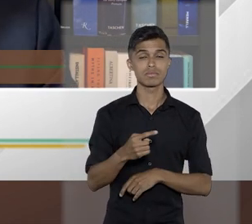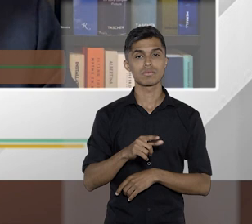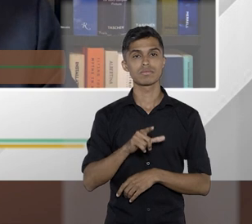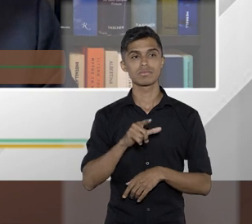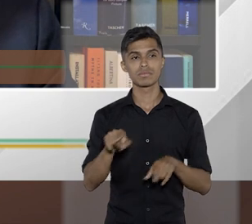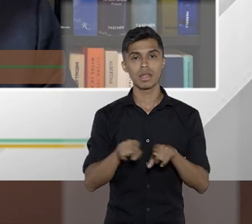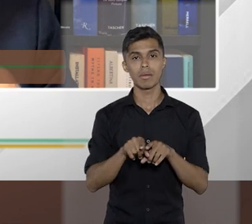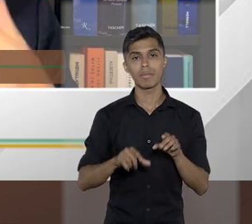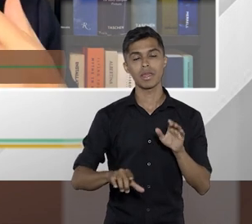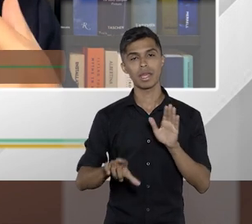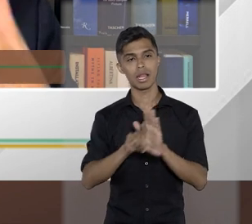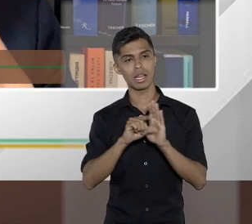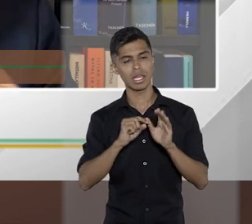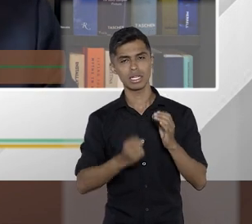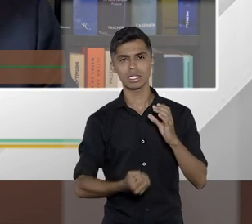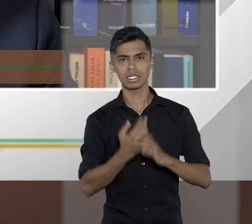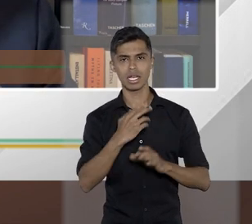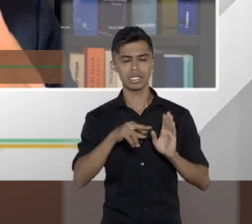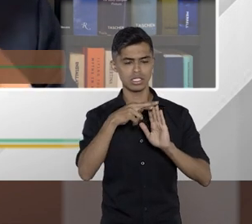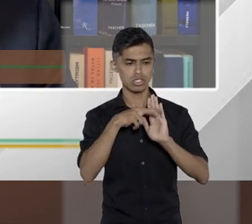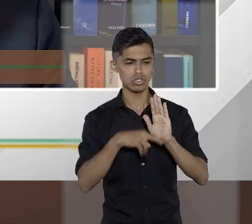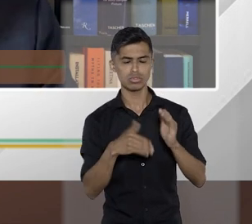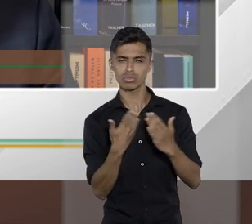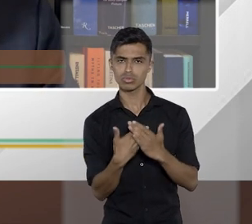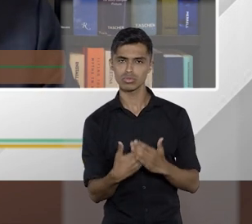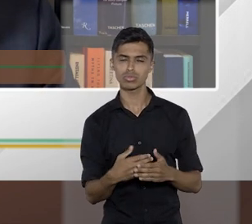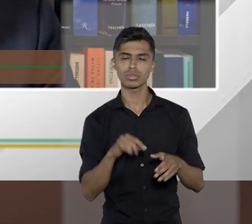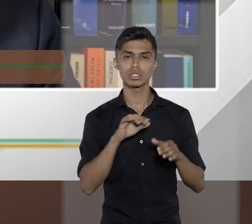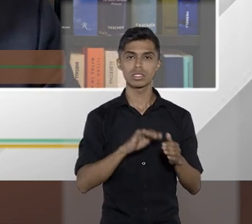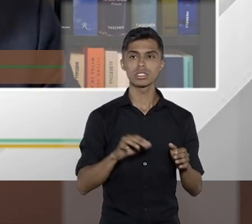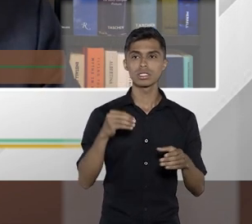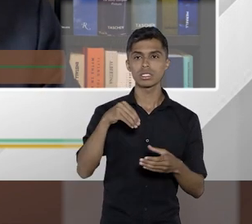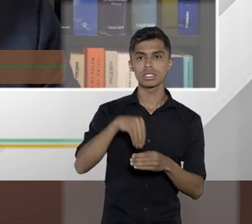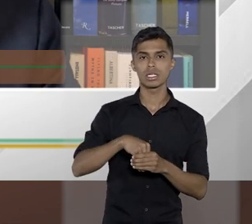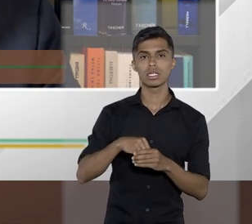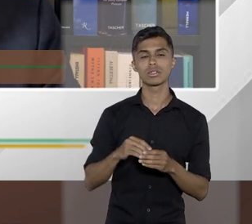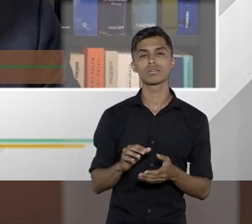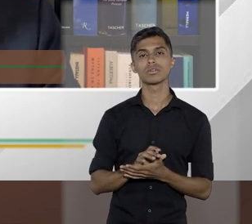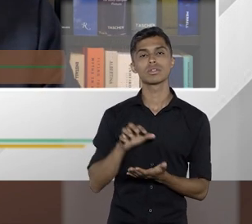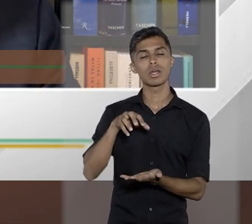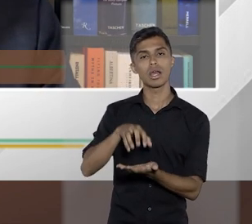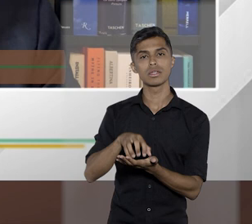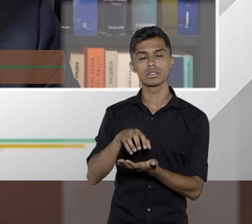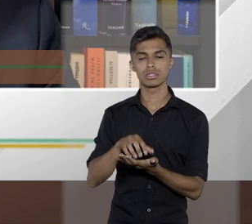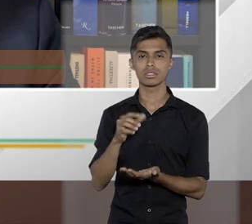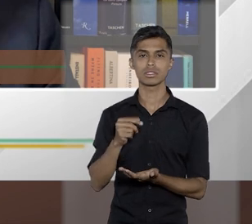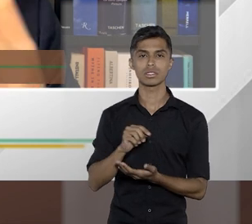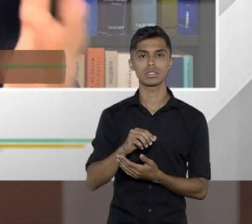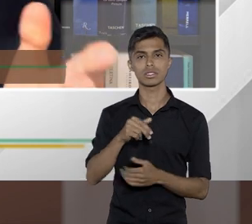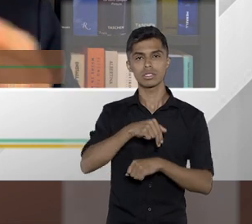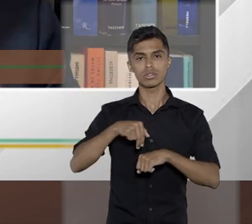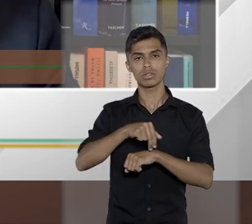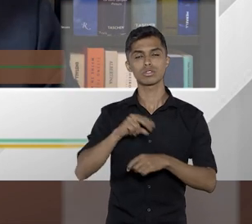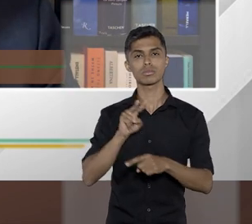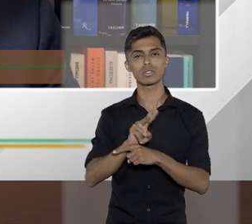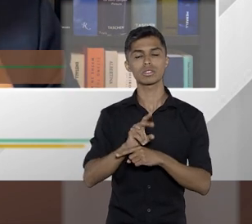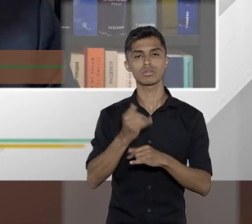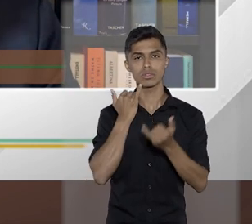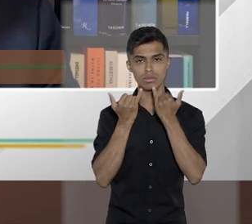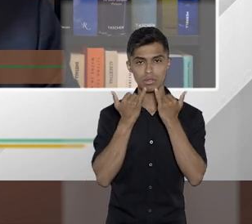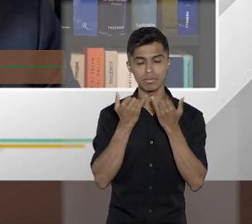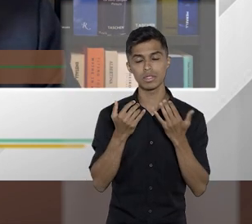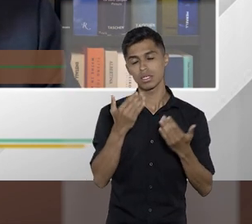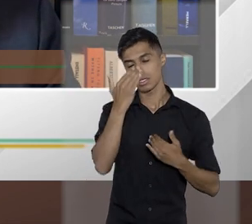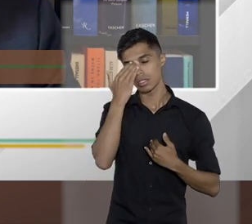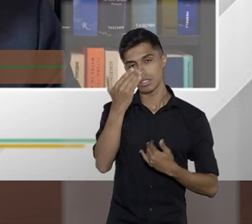com a regulamentação disso e os estudos que forem feitos dentro da agência nacional de proteção de dados então queria só